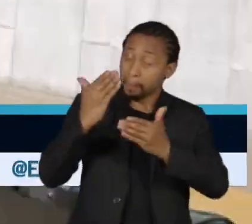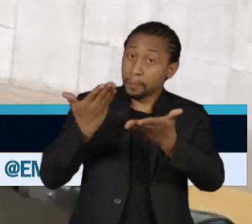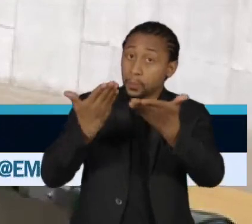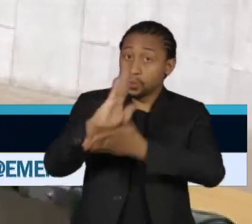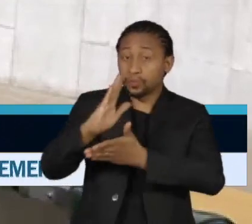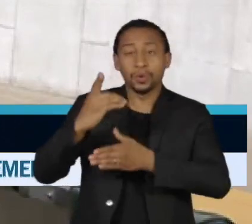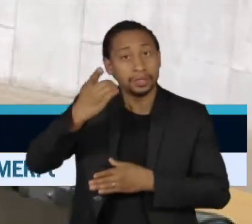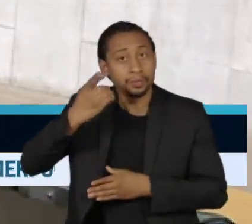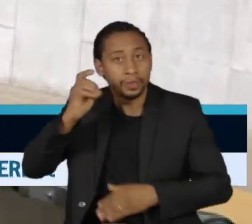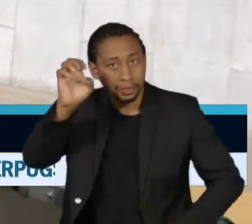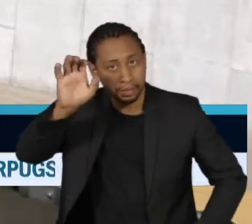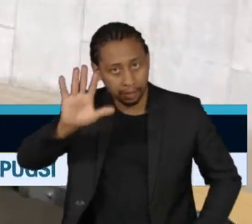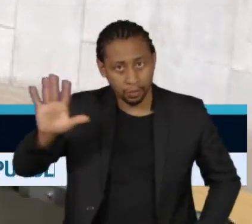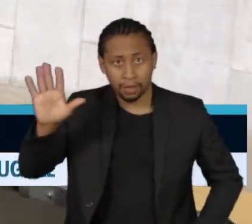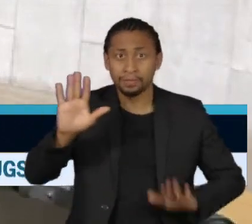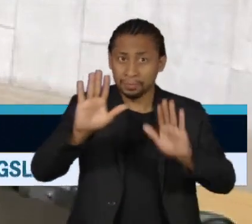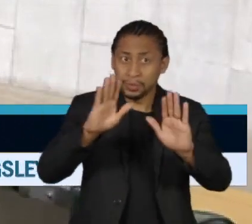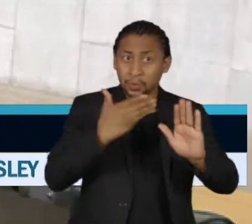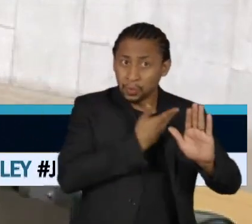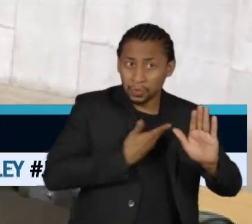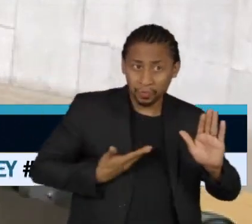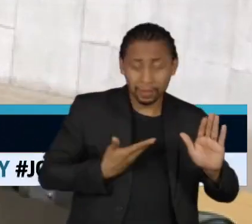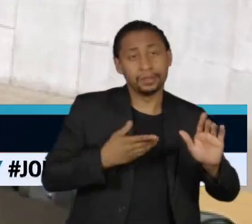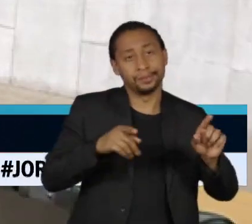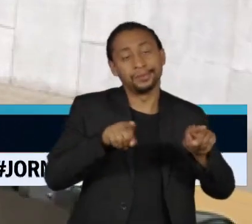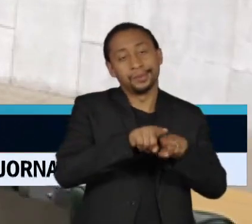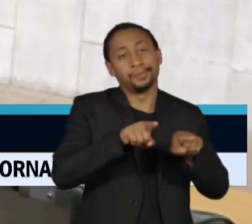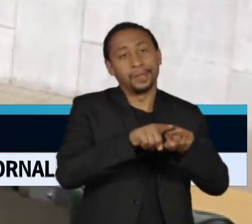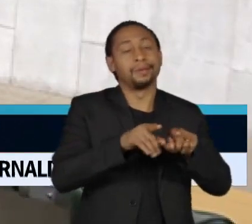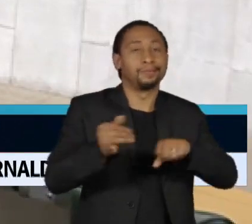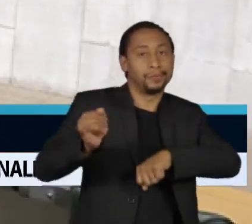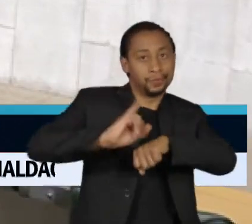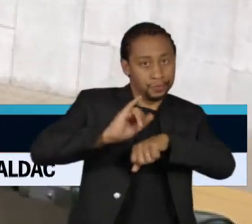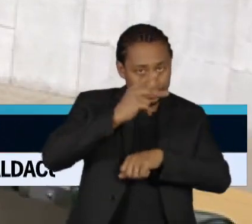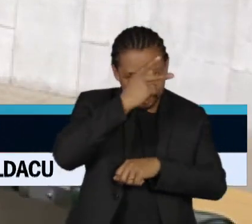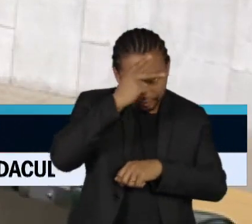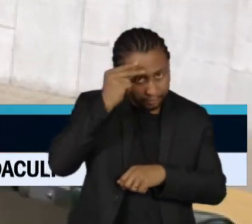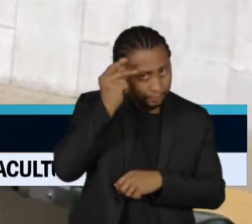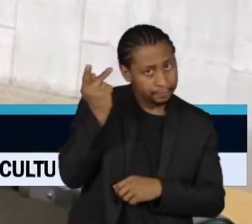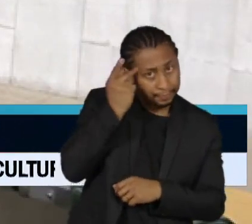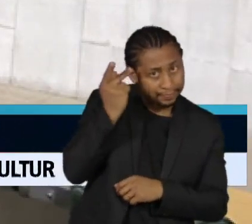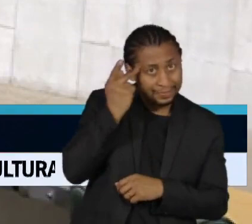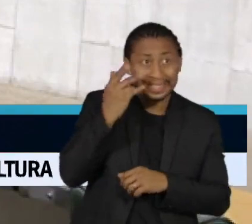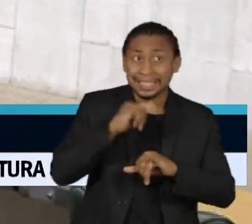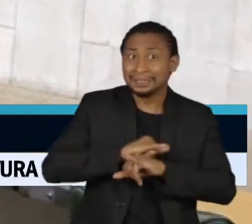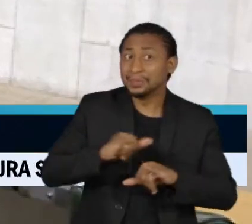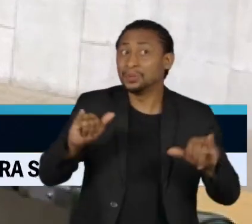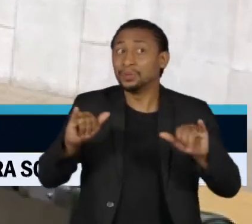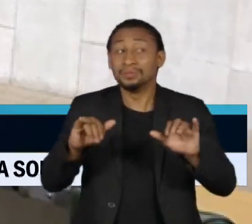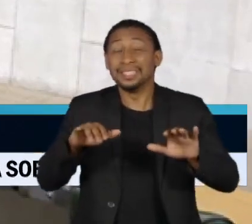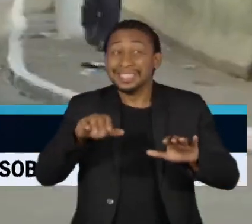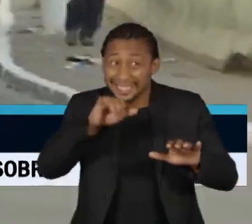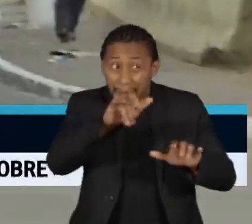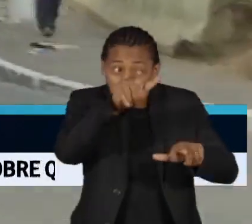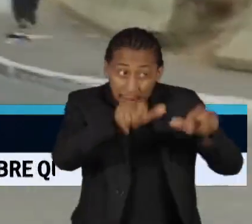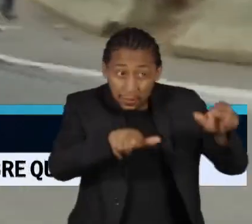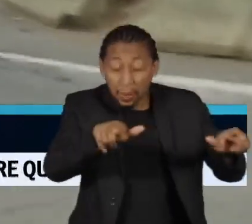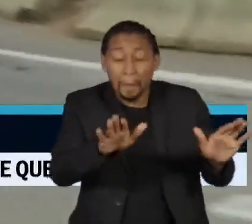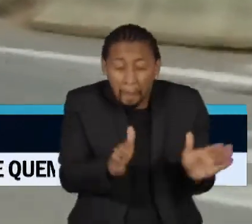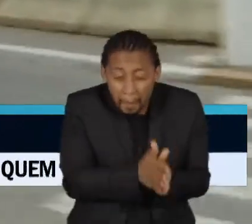mas tanto o governo quanto a Prefeitura da capital defendem a retomada apenas para casos de extrema pobreza.